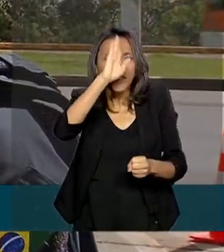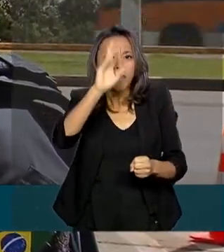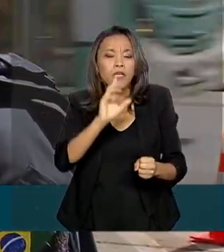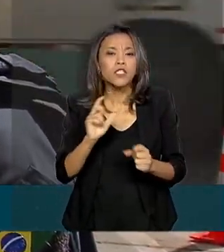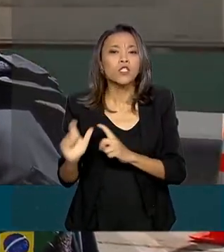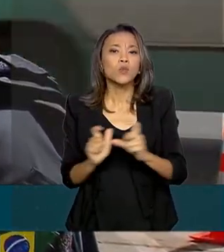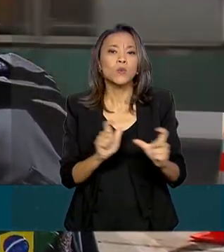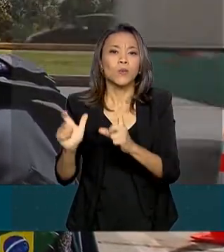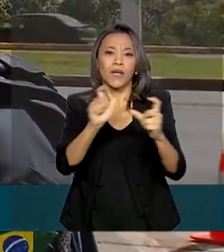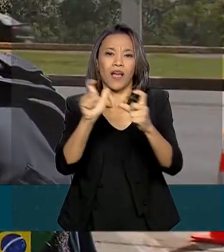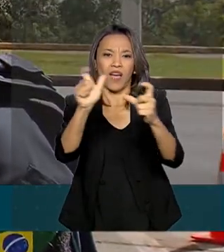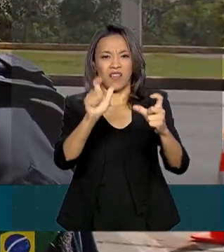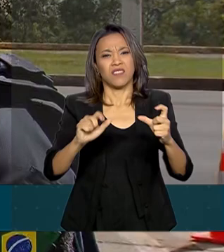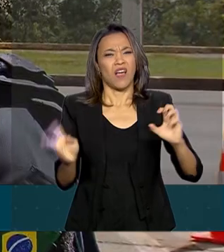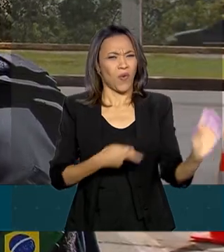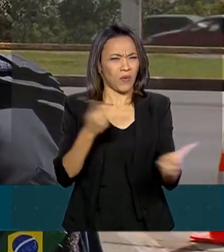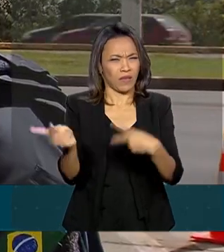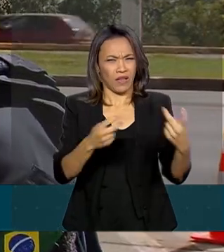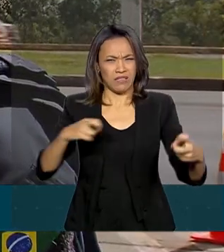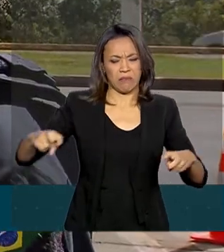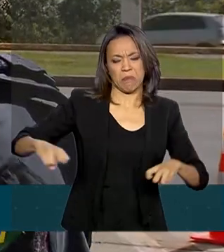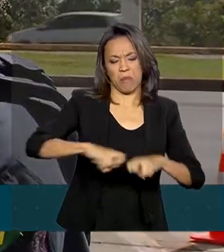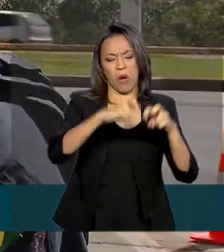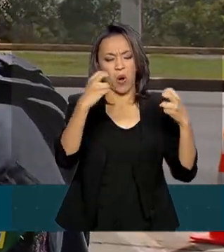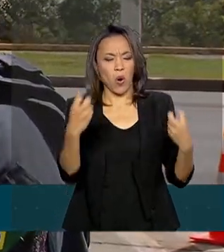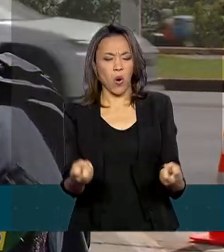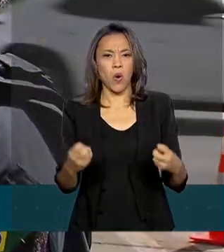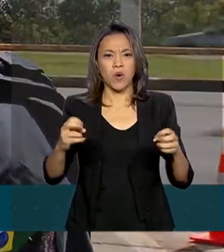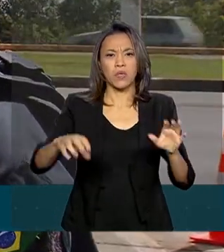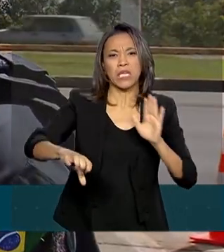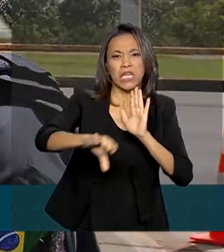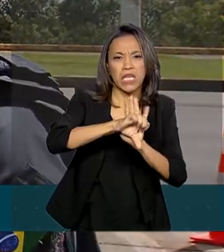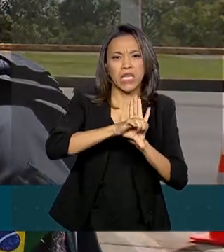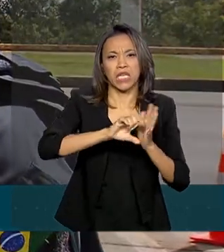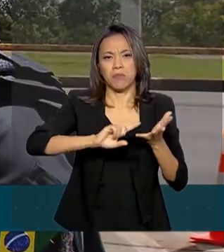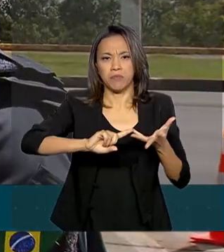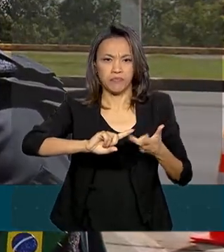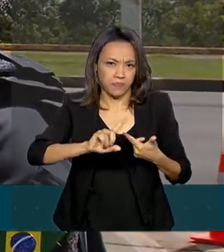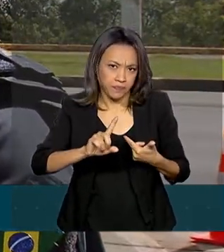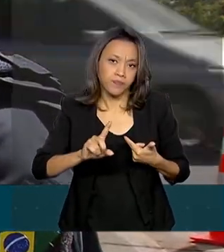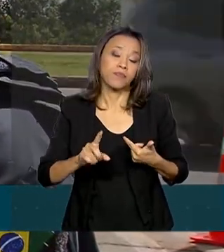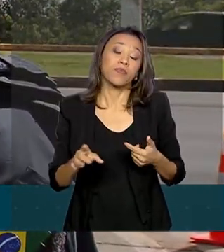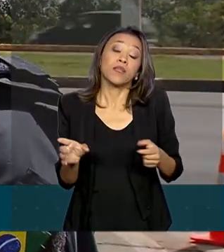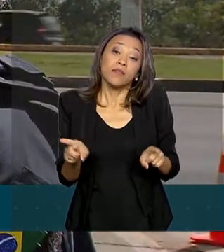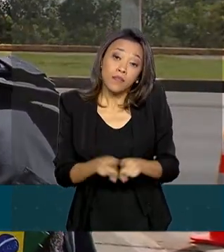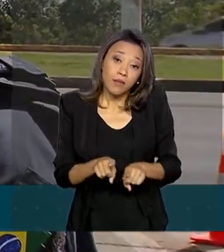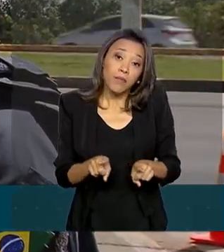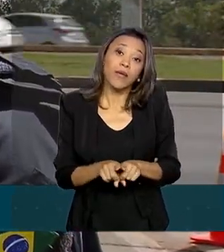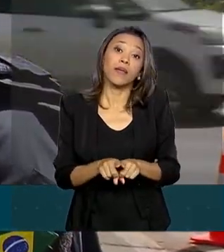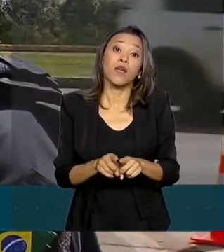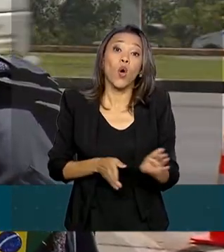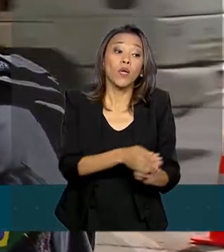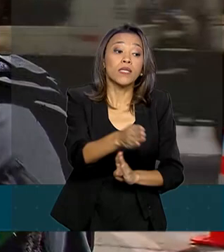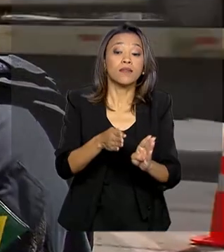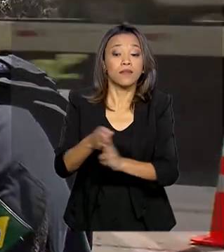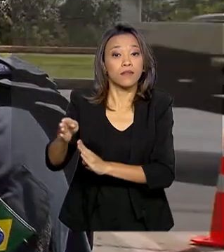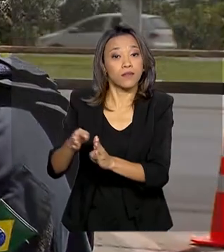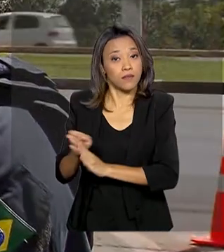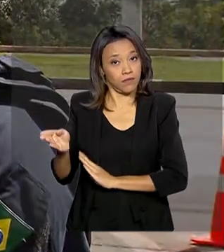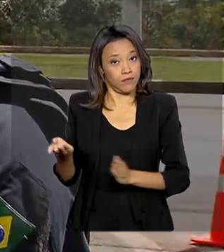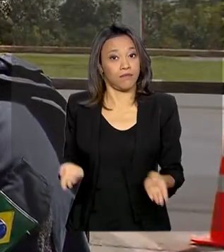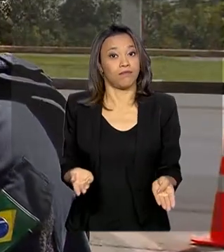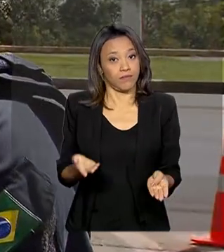que têm maior incidência de acidente e maior incidência de criminalidade, além também de ações de educação para o trânsito.